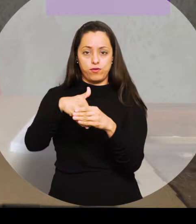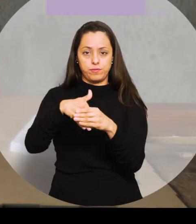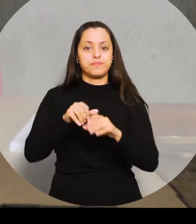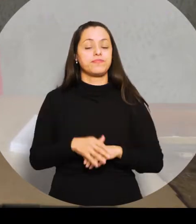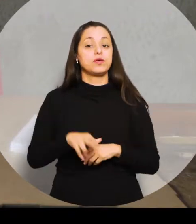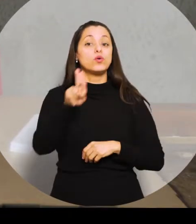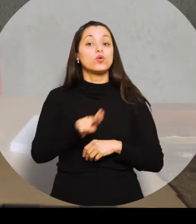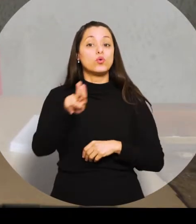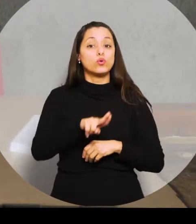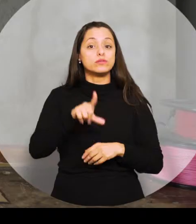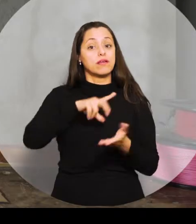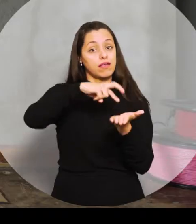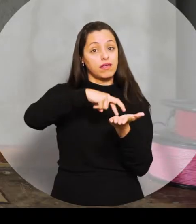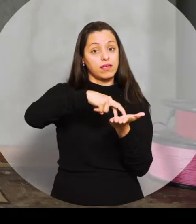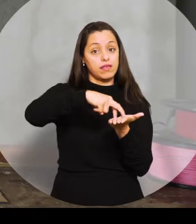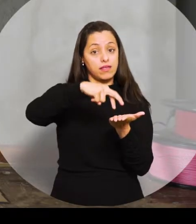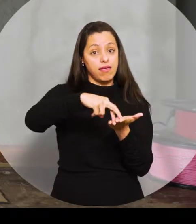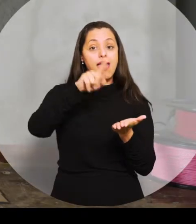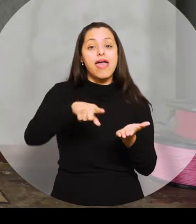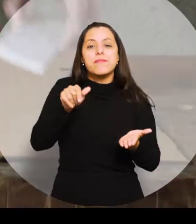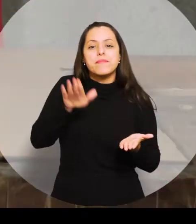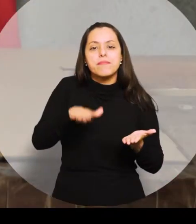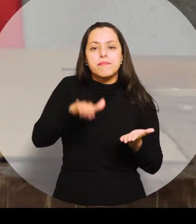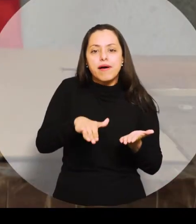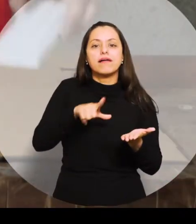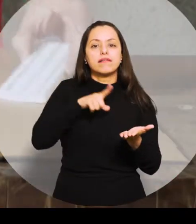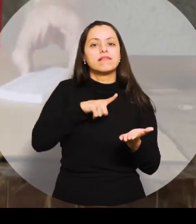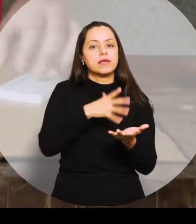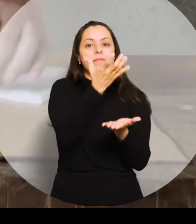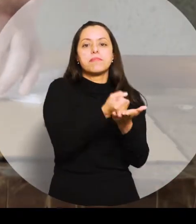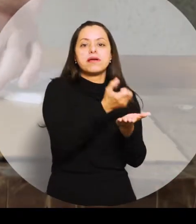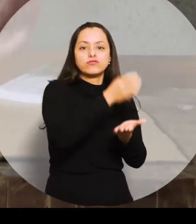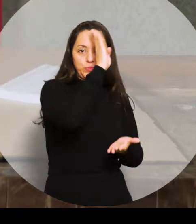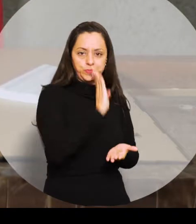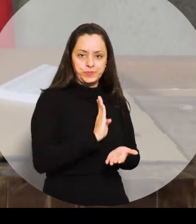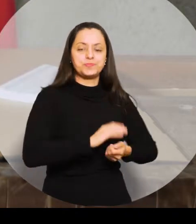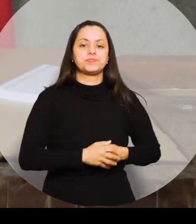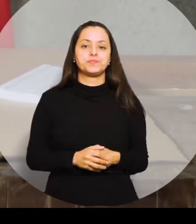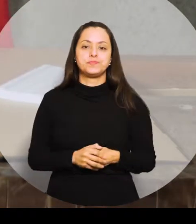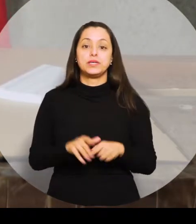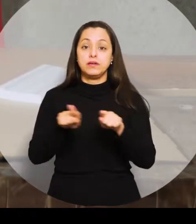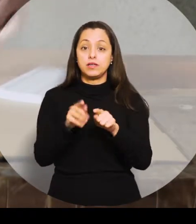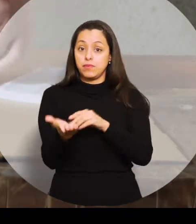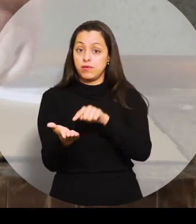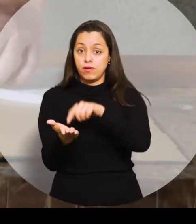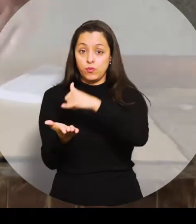baixo custo e design aberto, uma protoboard, um painel digital